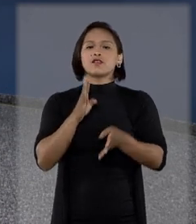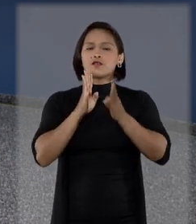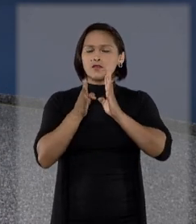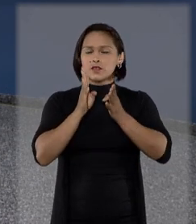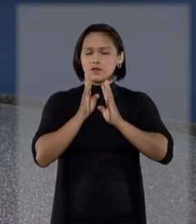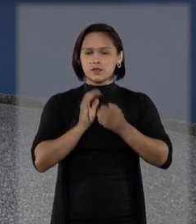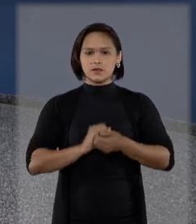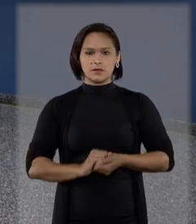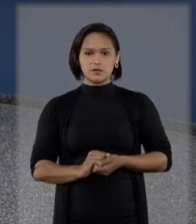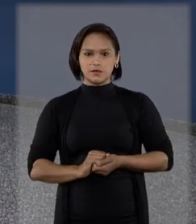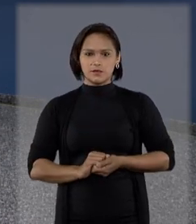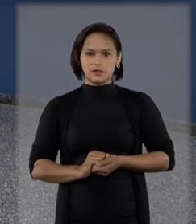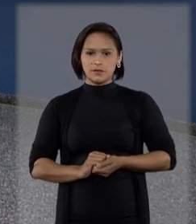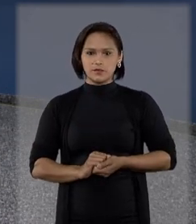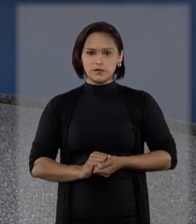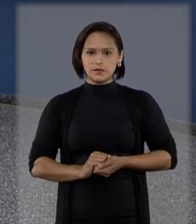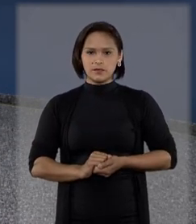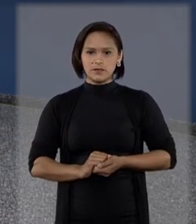Facebook.